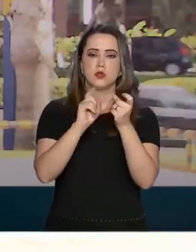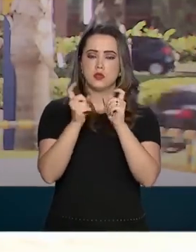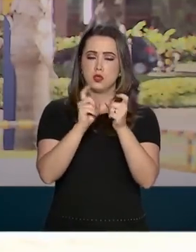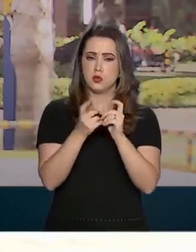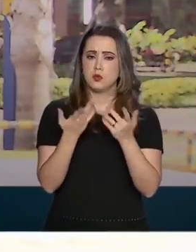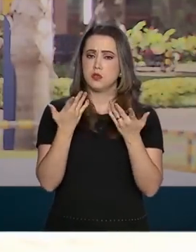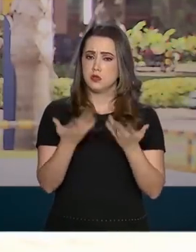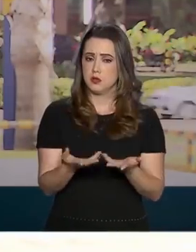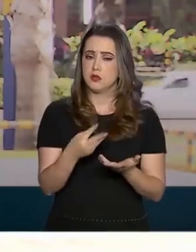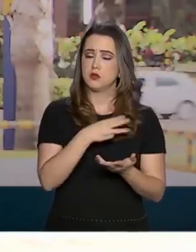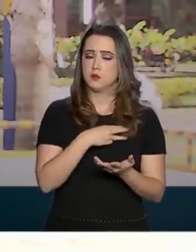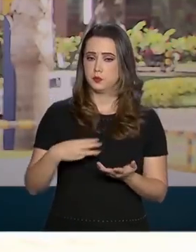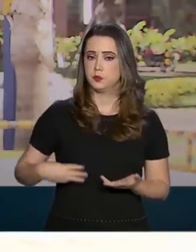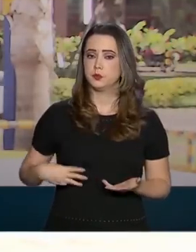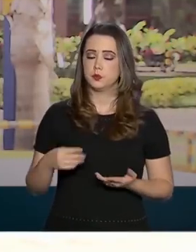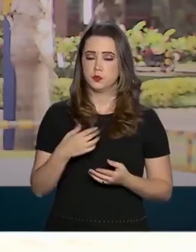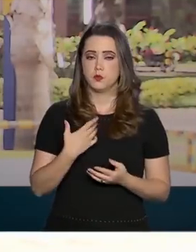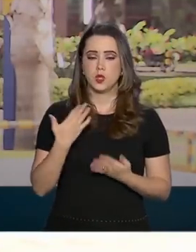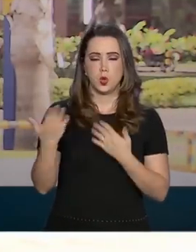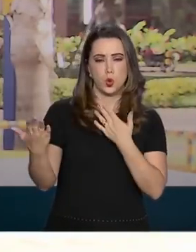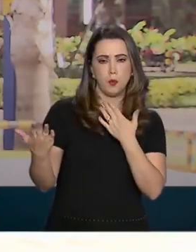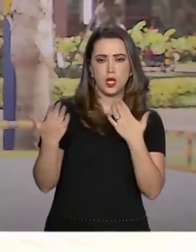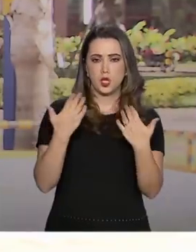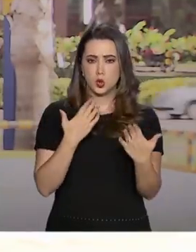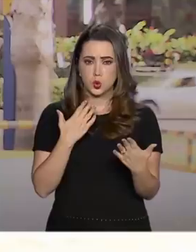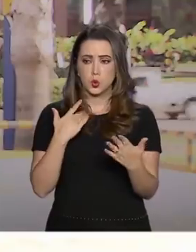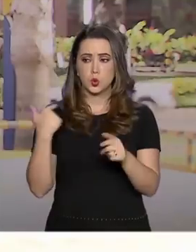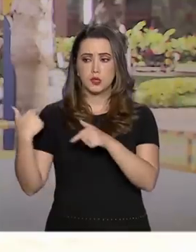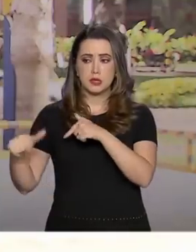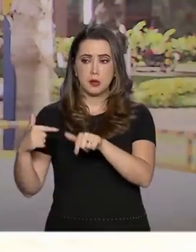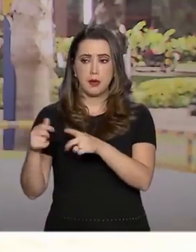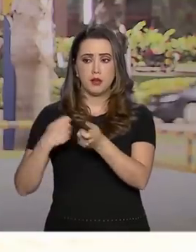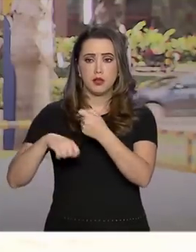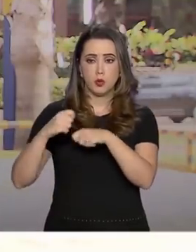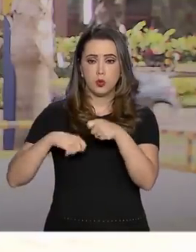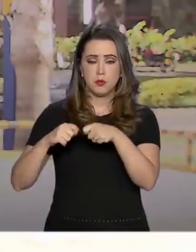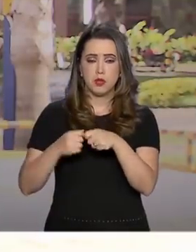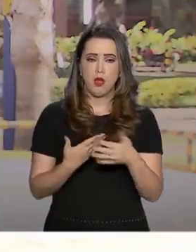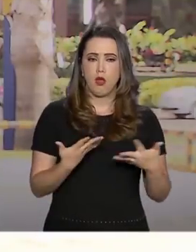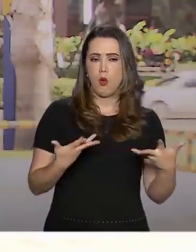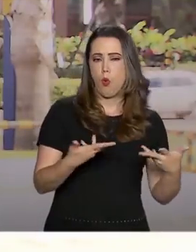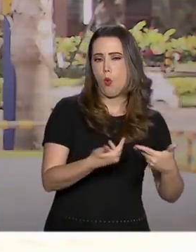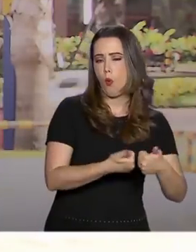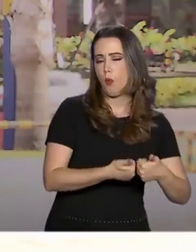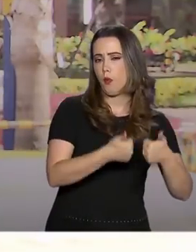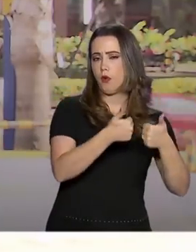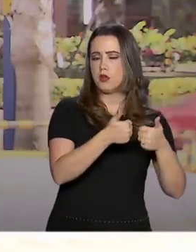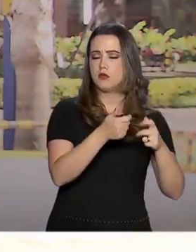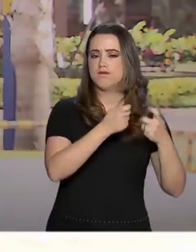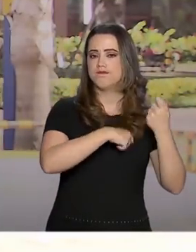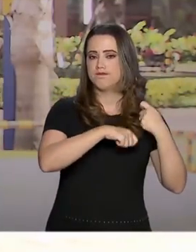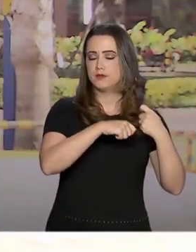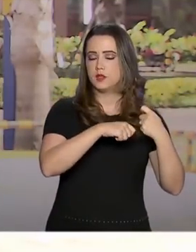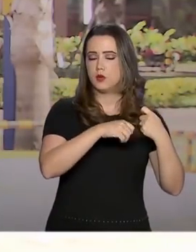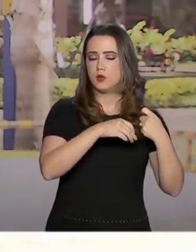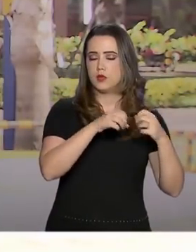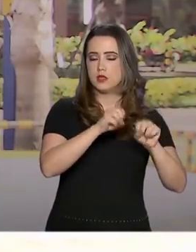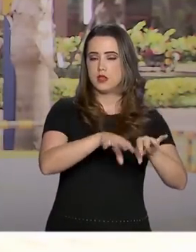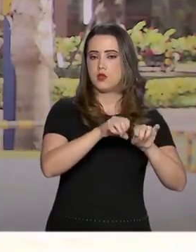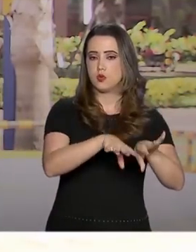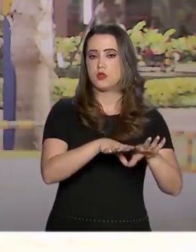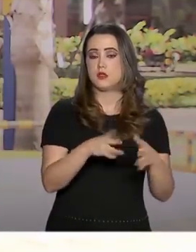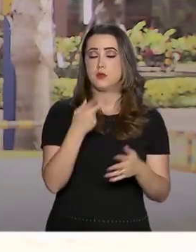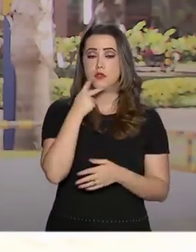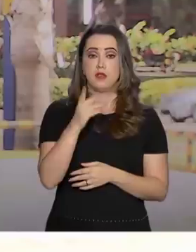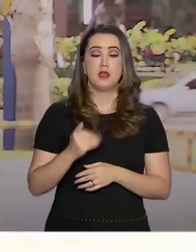Weintraub, que fez uma relação direta entre produtividade da economia e qualidade da educação. Segundo ele, o retorno